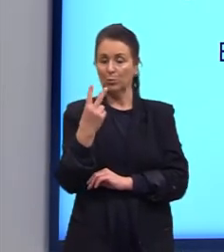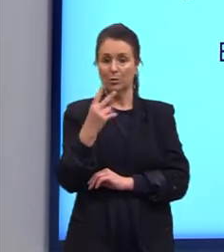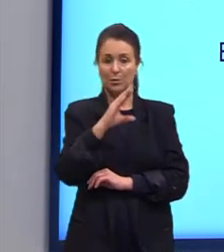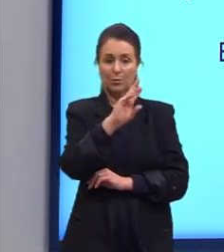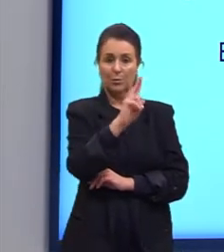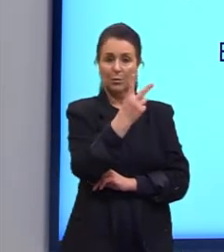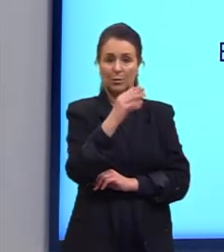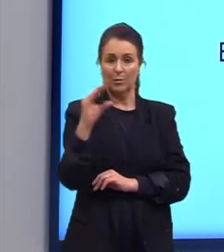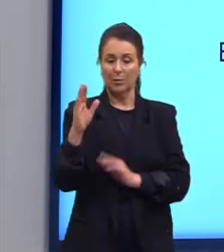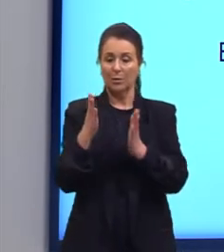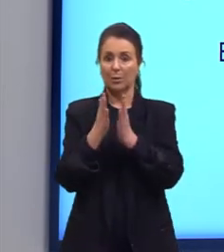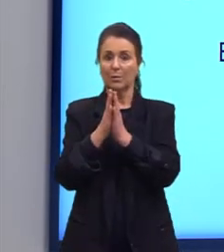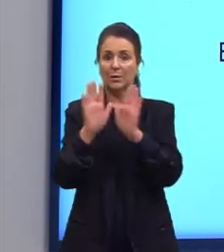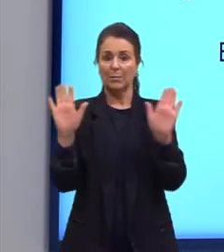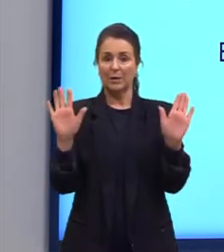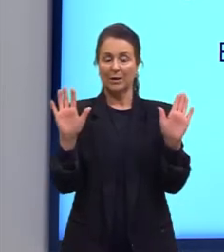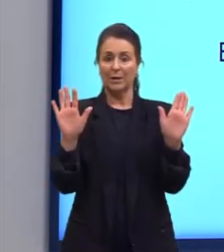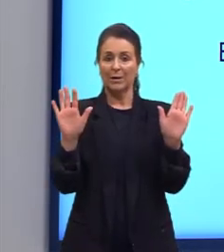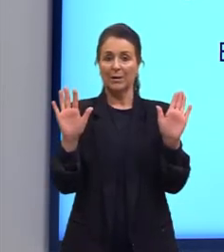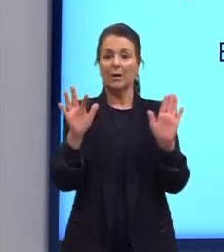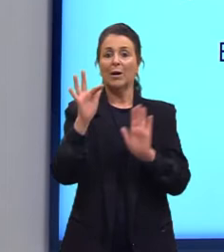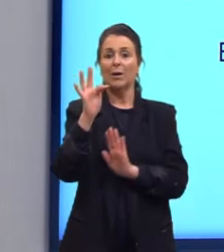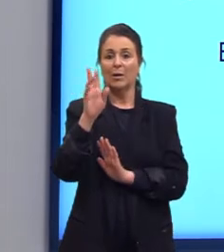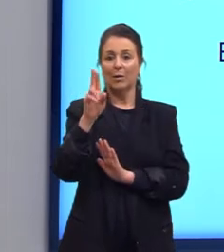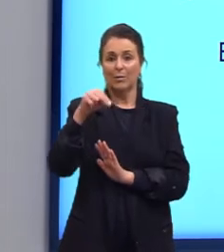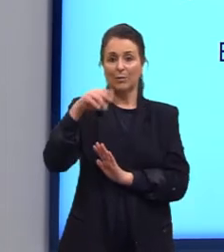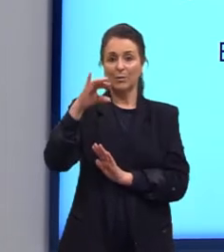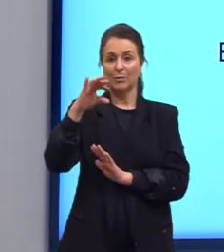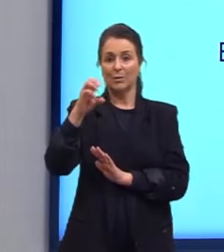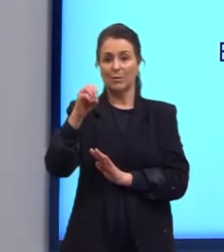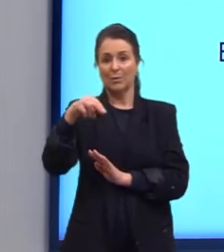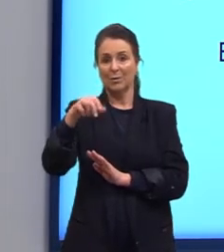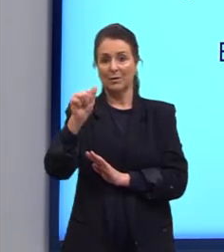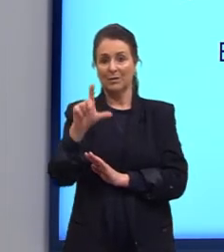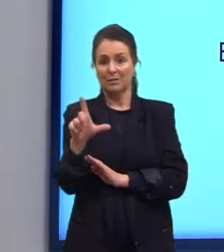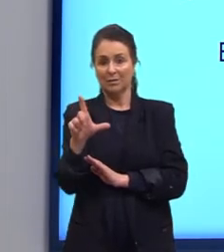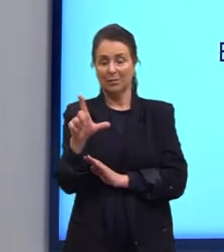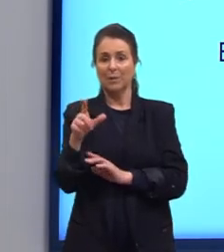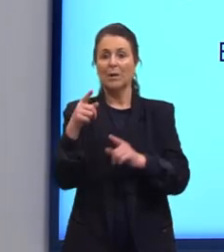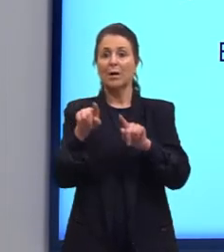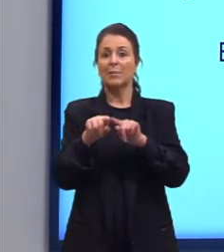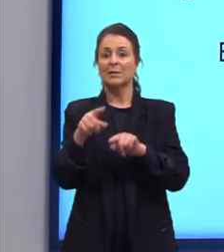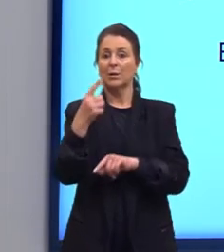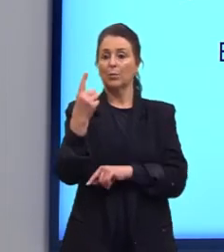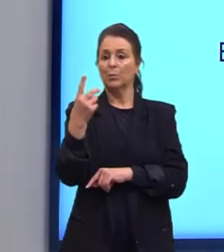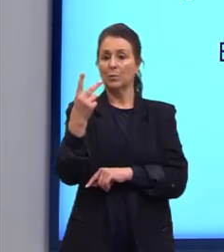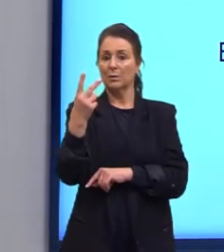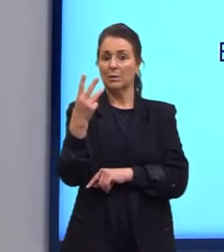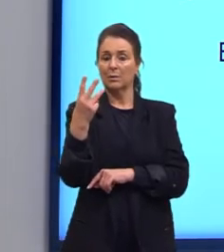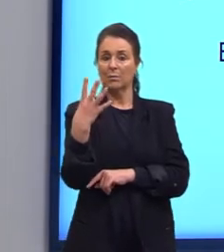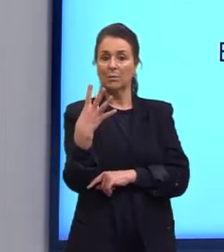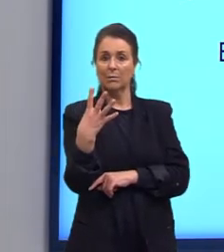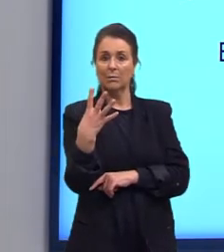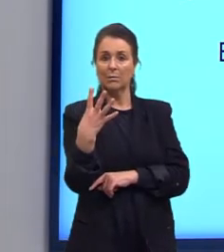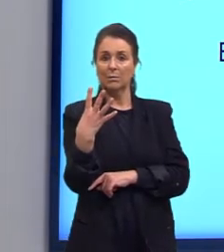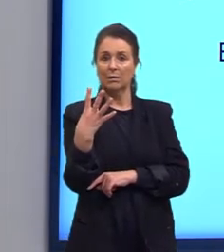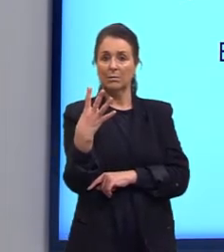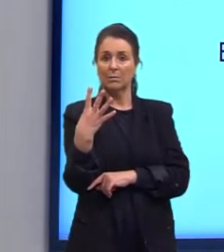então não tem isomeria funcional, que é a mesma função orgânica, mas eu tenho 1, 2, 3, 4